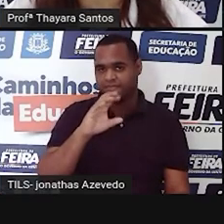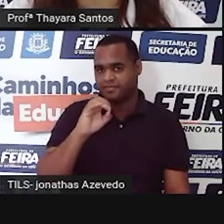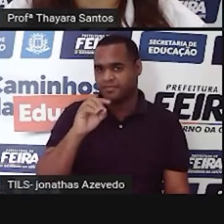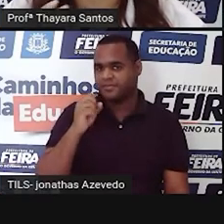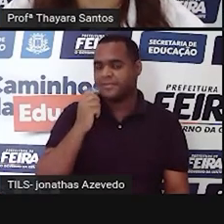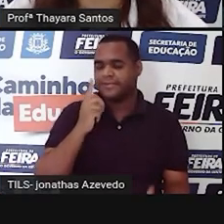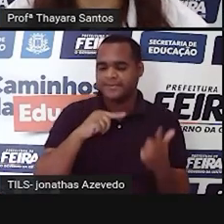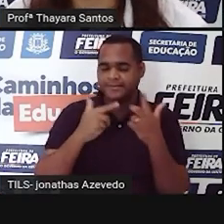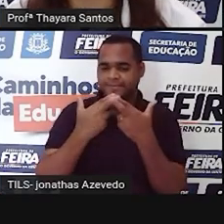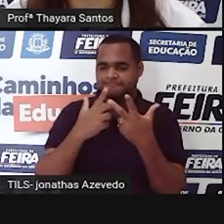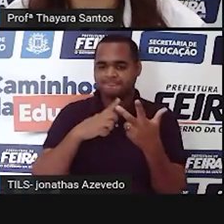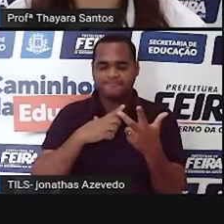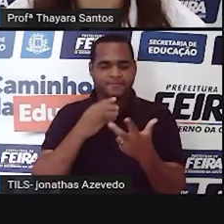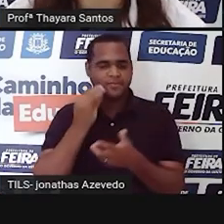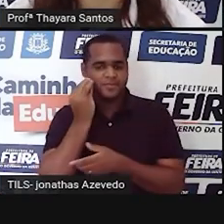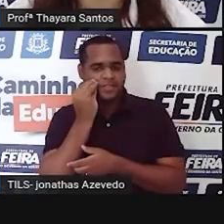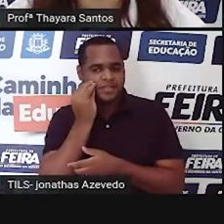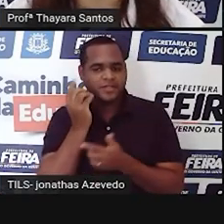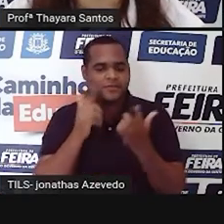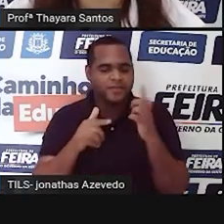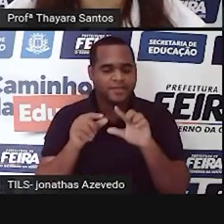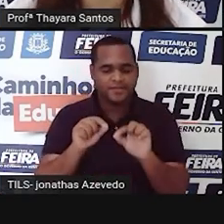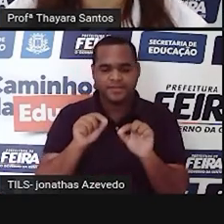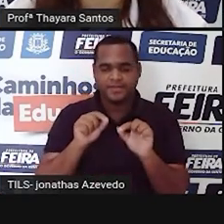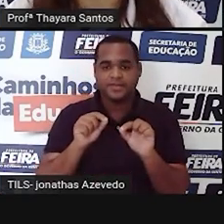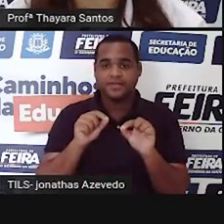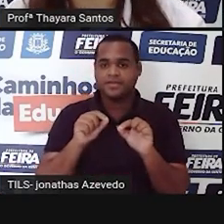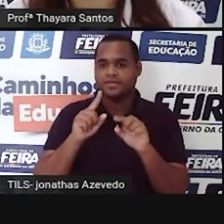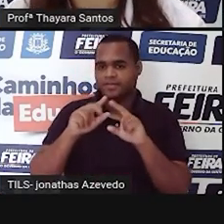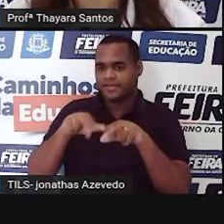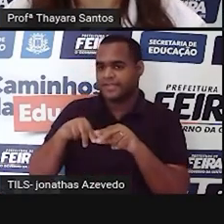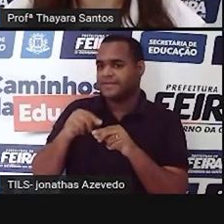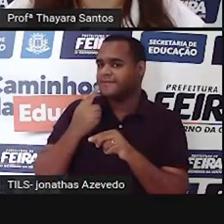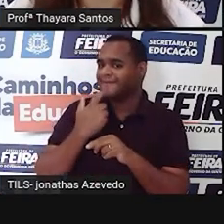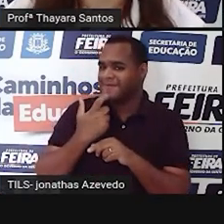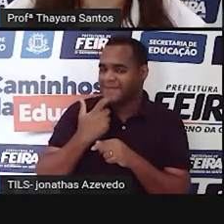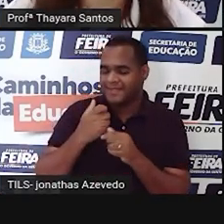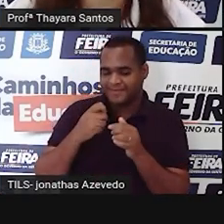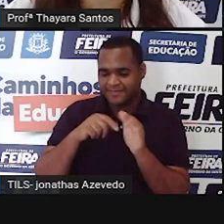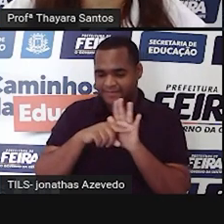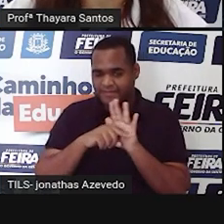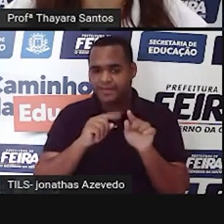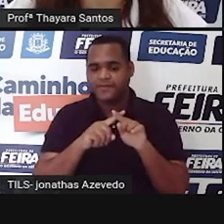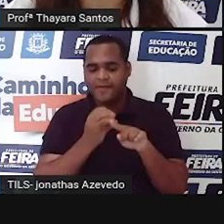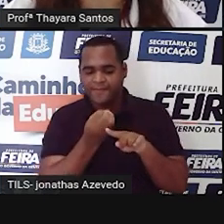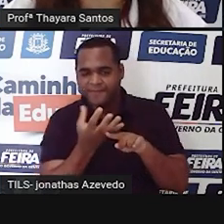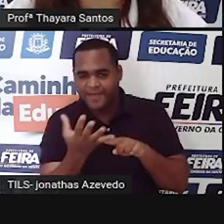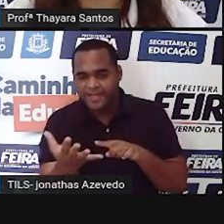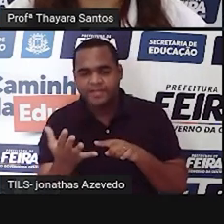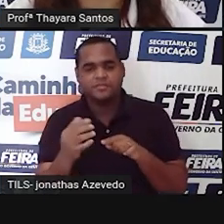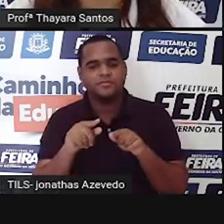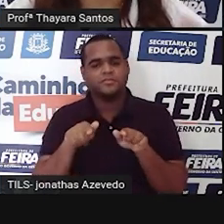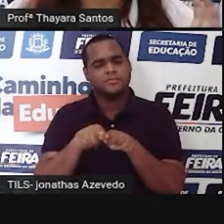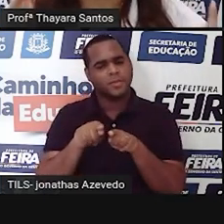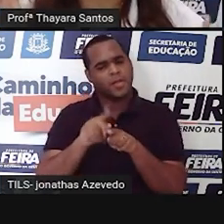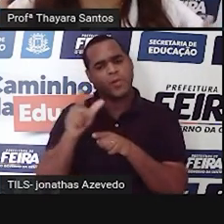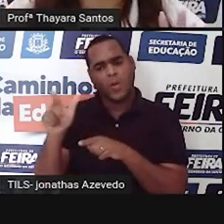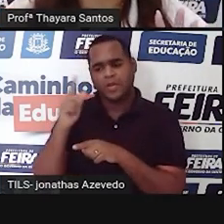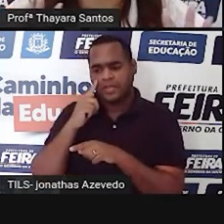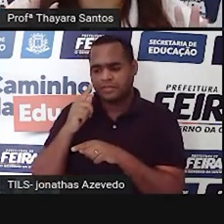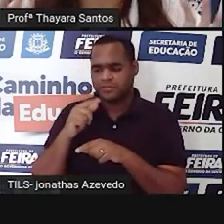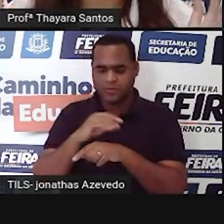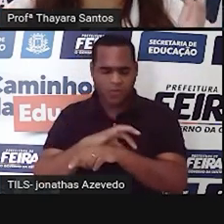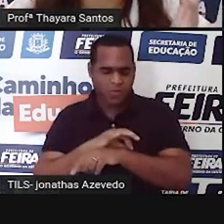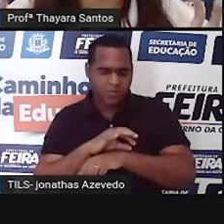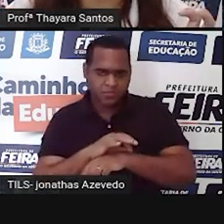colocar algumas amostras ali para observar. Então ele observou a amostra de sangue, amostra de sêmen, fibras musculares. Então ele